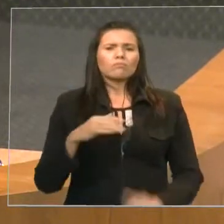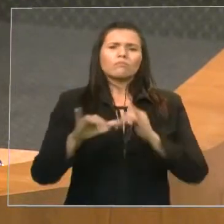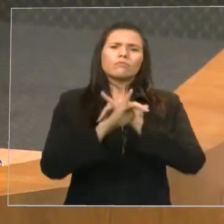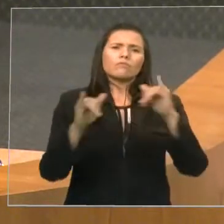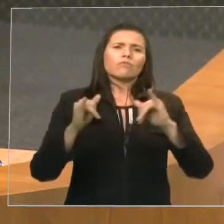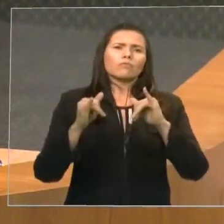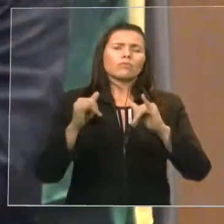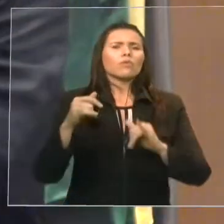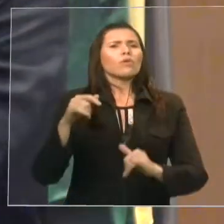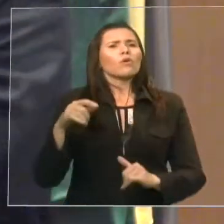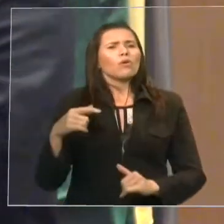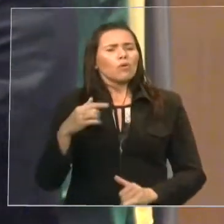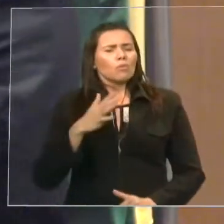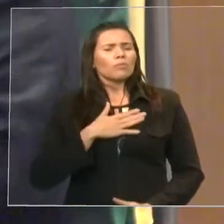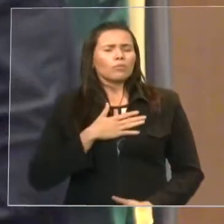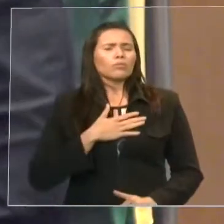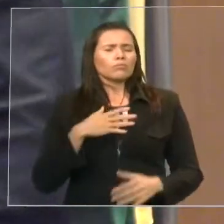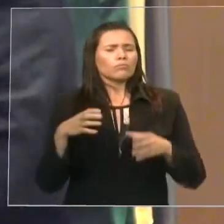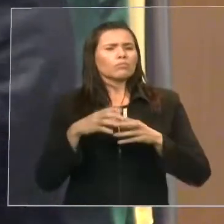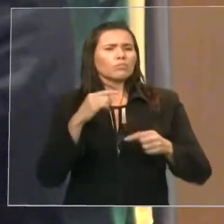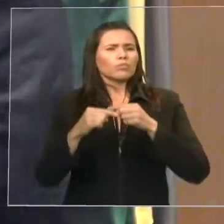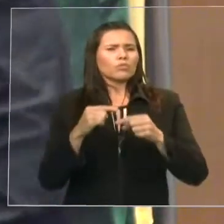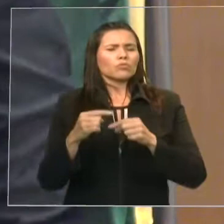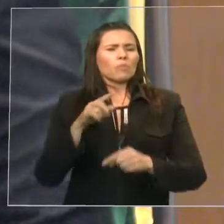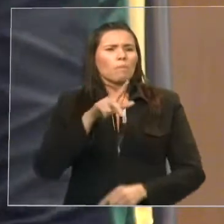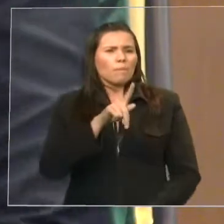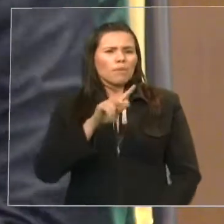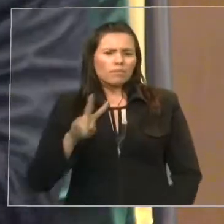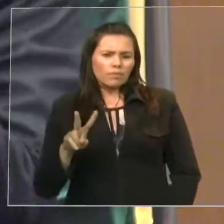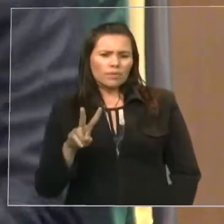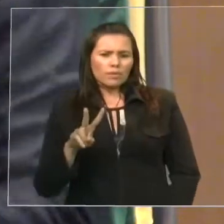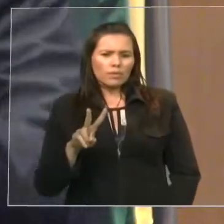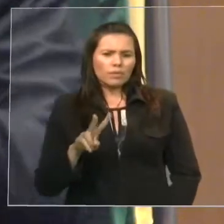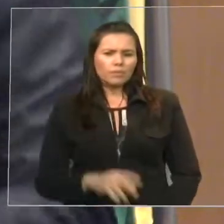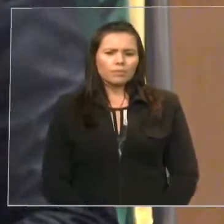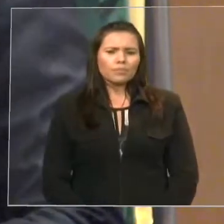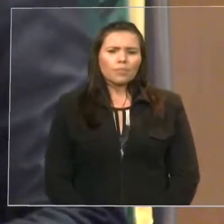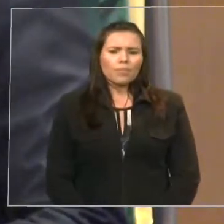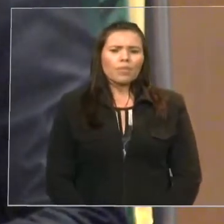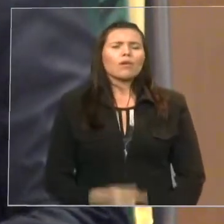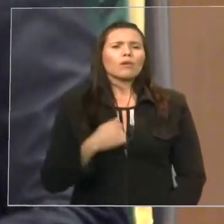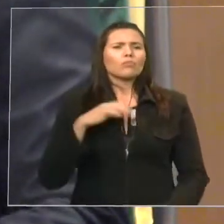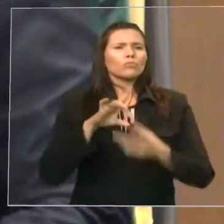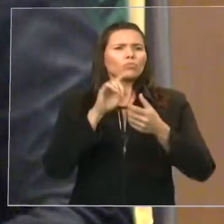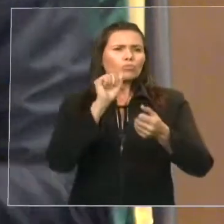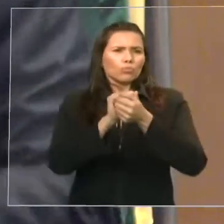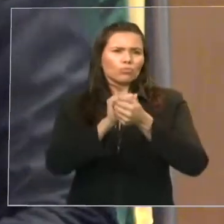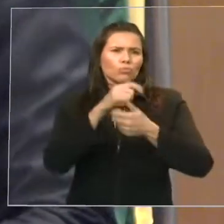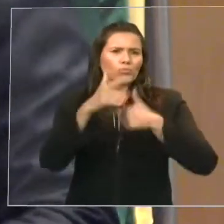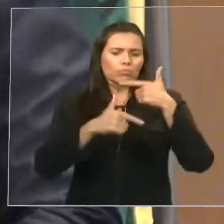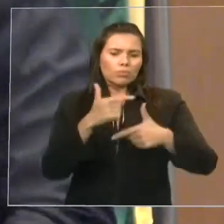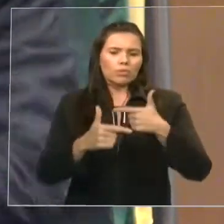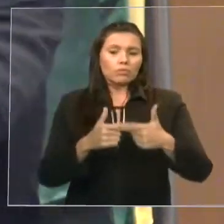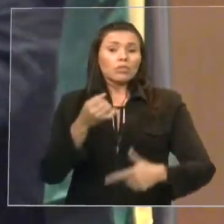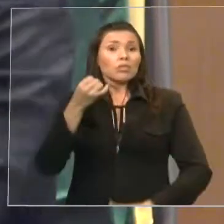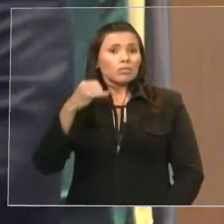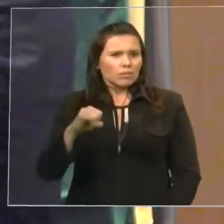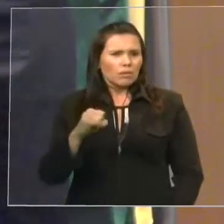o partido que é a favor dos professores, para que se a medida provisória seja